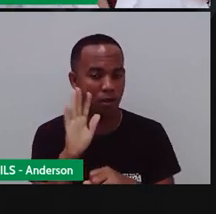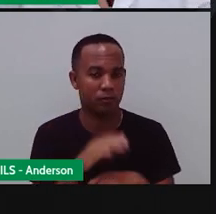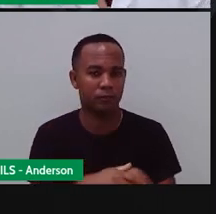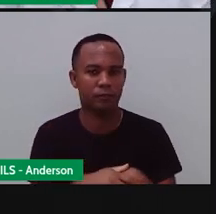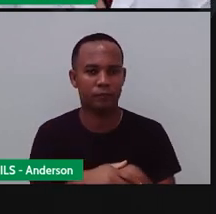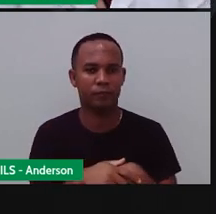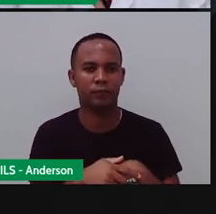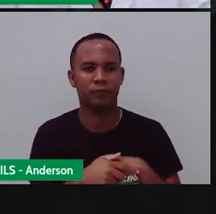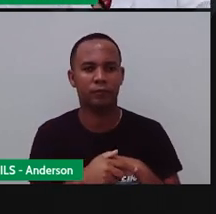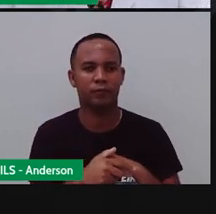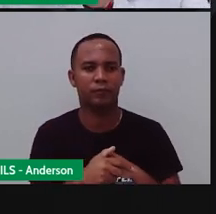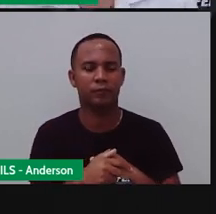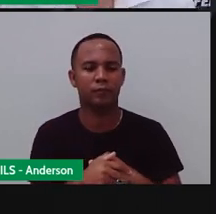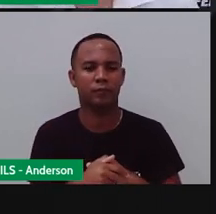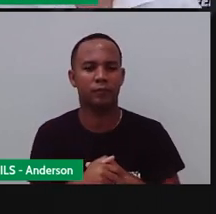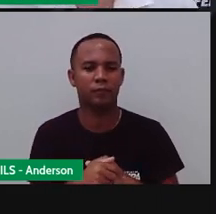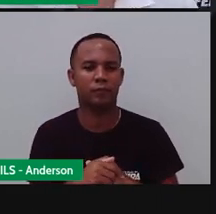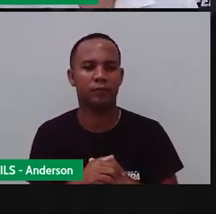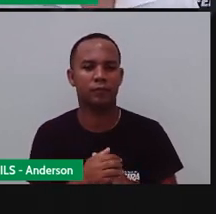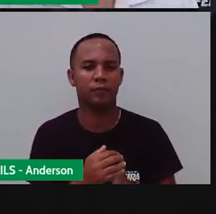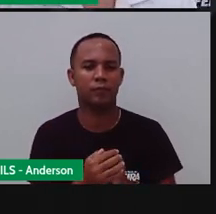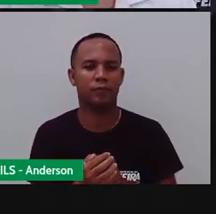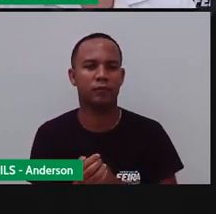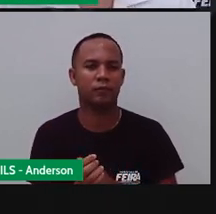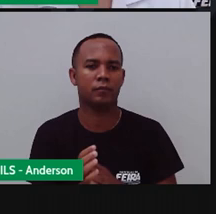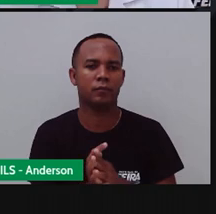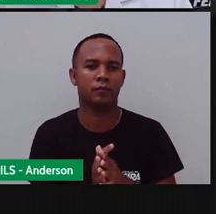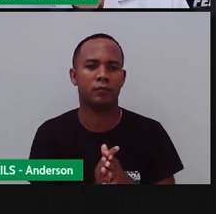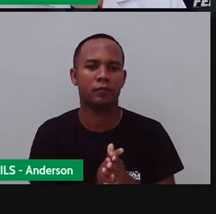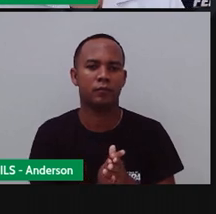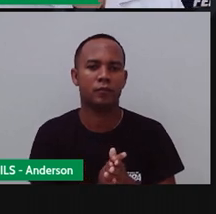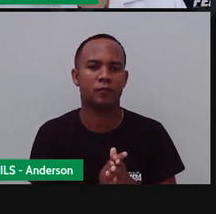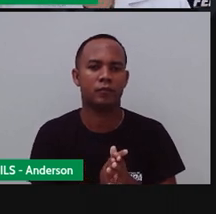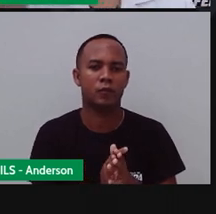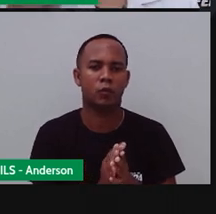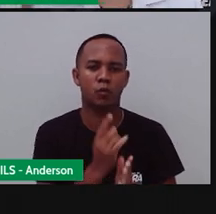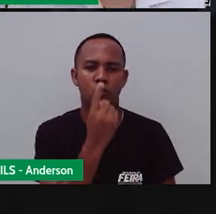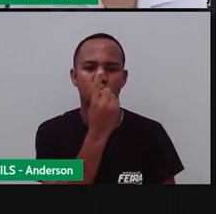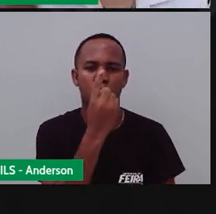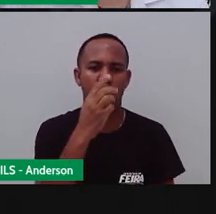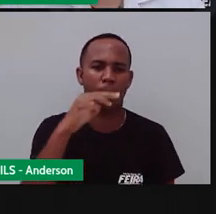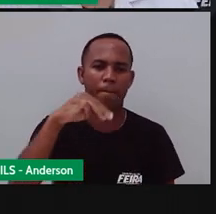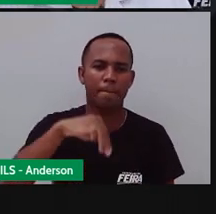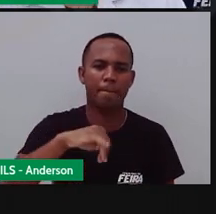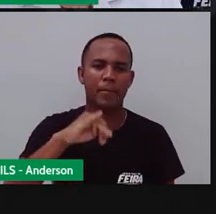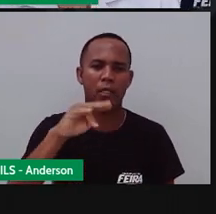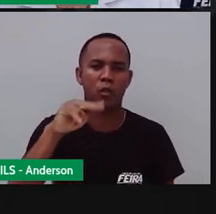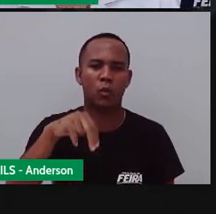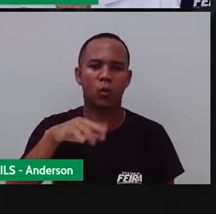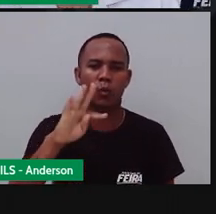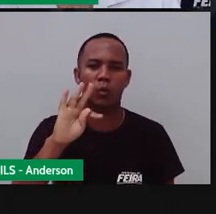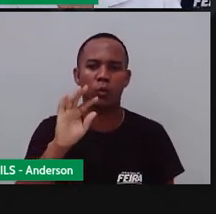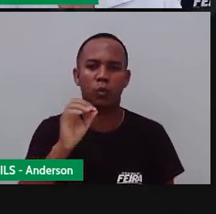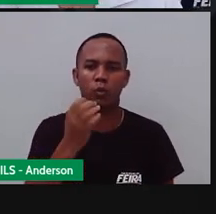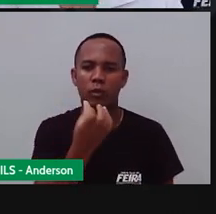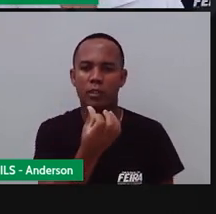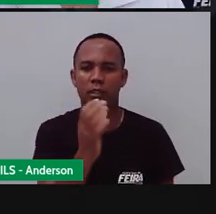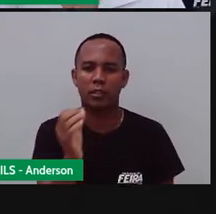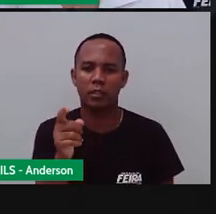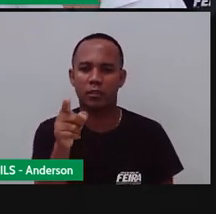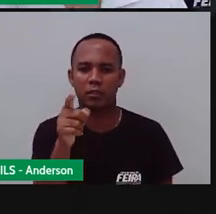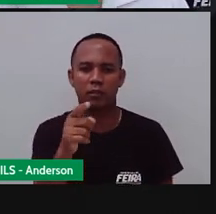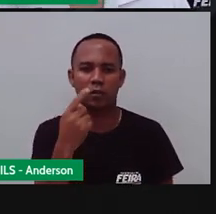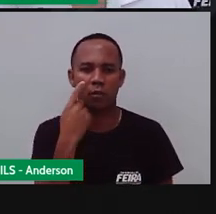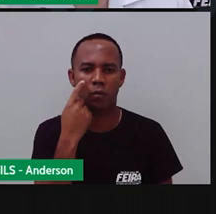Com o passar do tempo, né? Na escola. Um minuto, 60 segundos. Uma hora, 60 minutos.